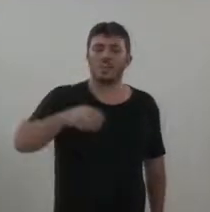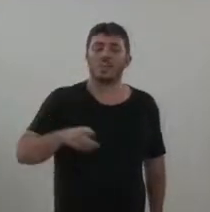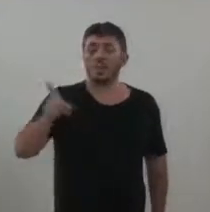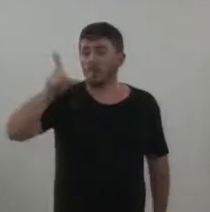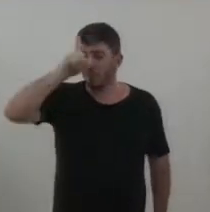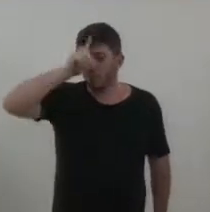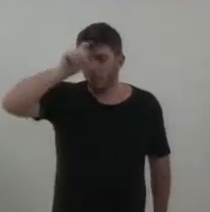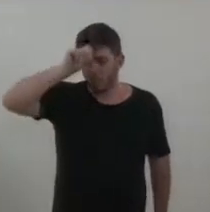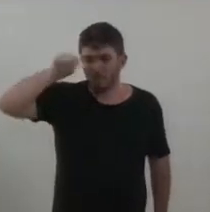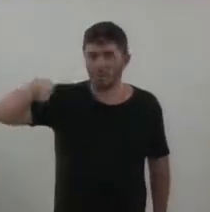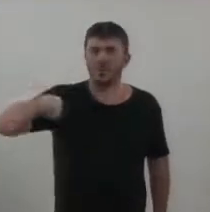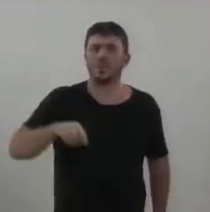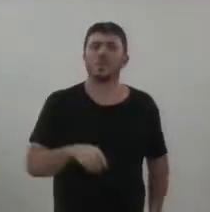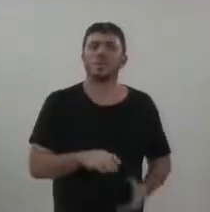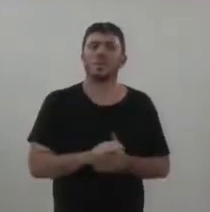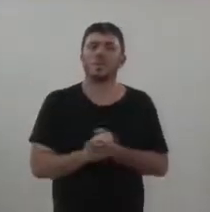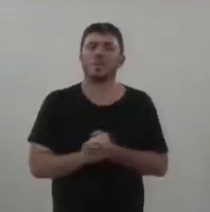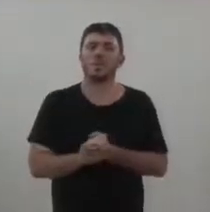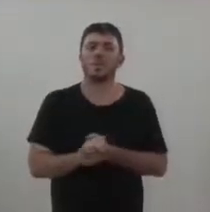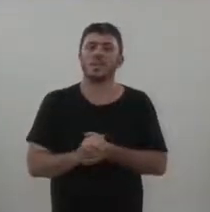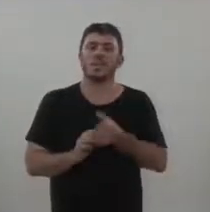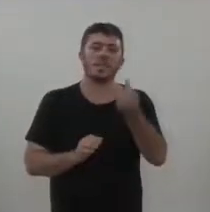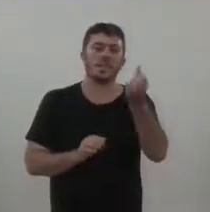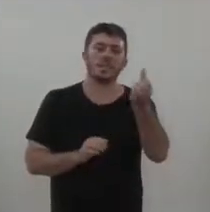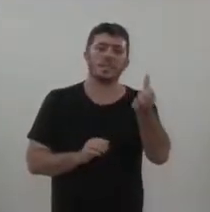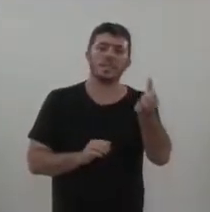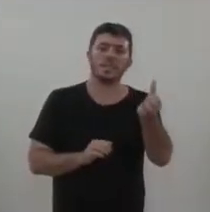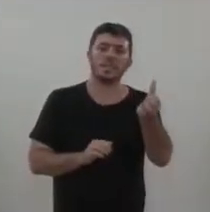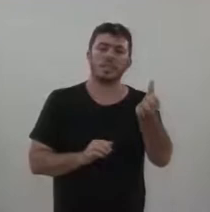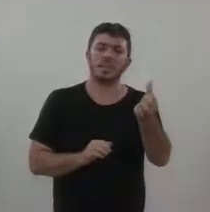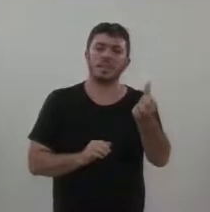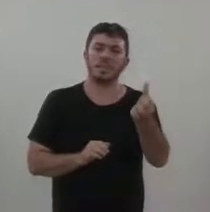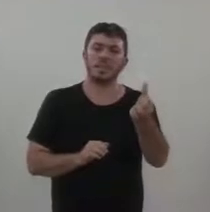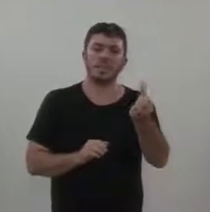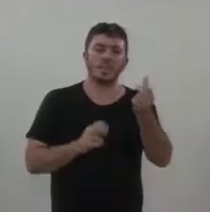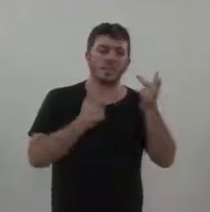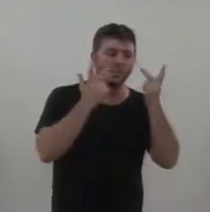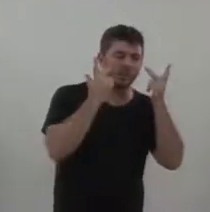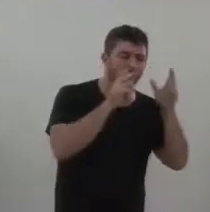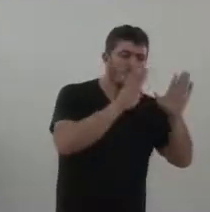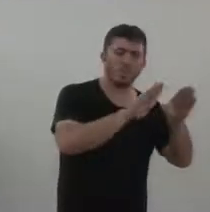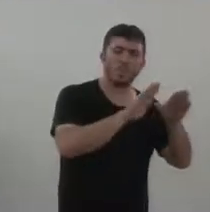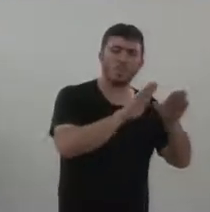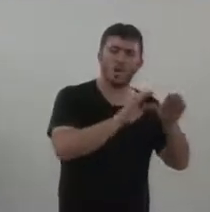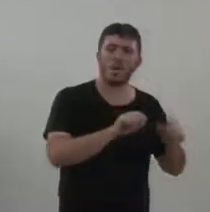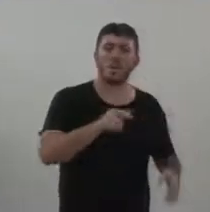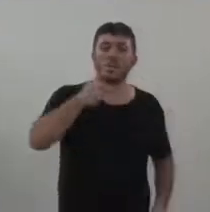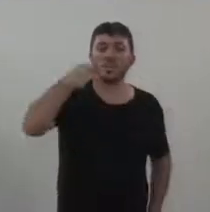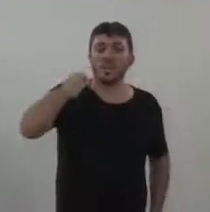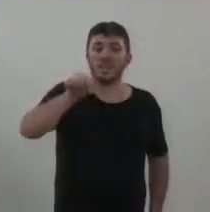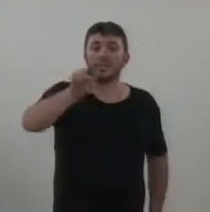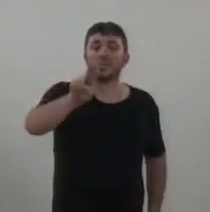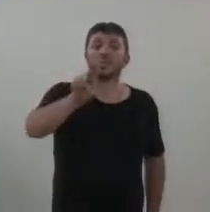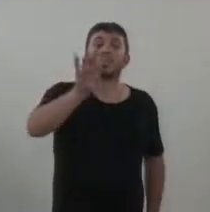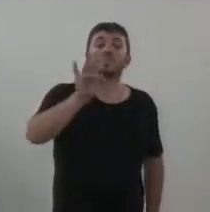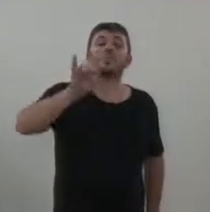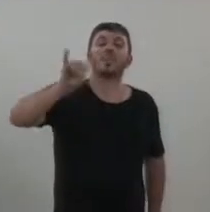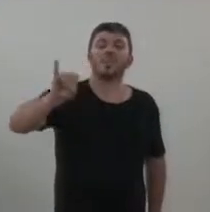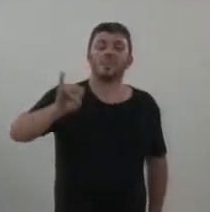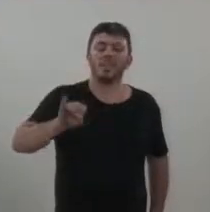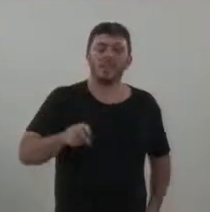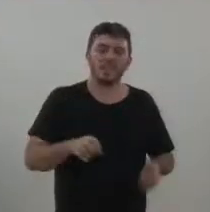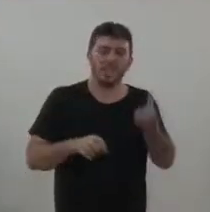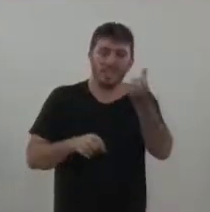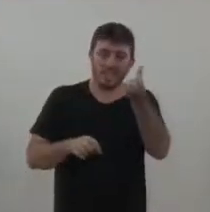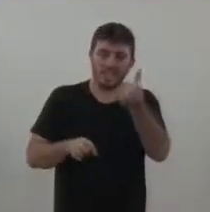Santa Casa, seis nas enfermarias e sete na UTI. O que me chama, o que me